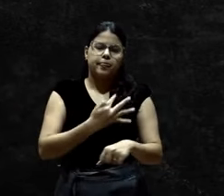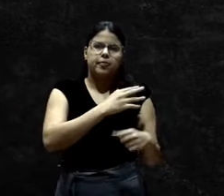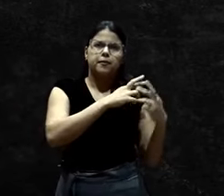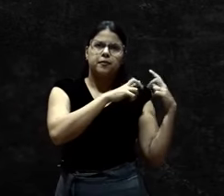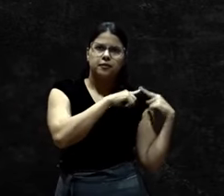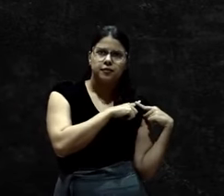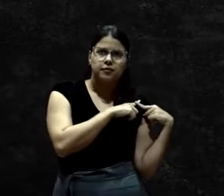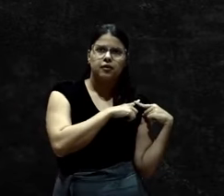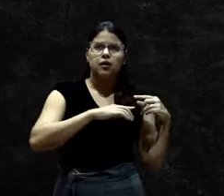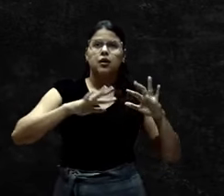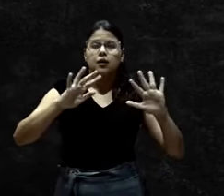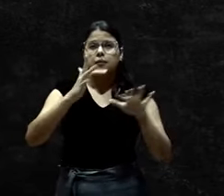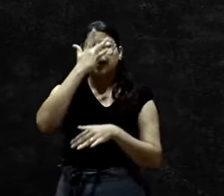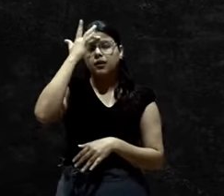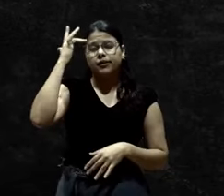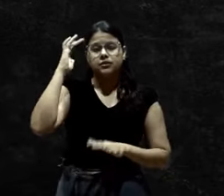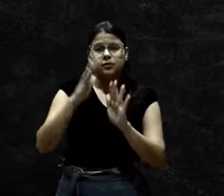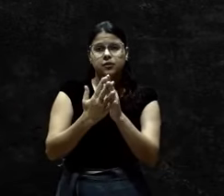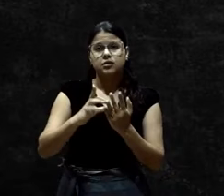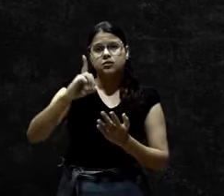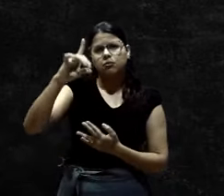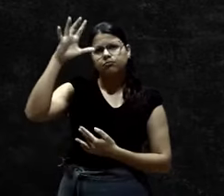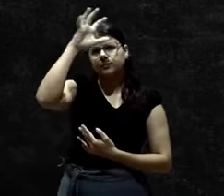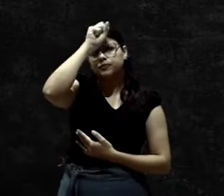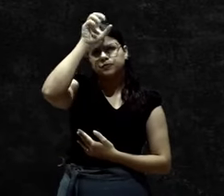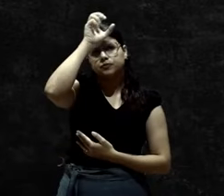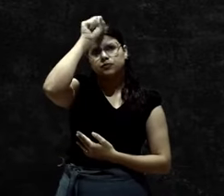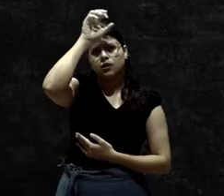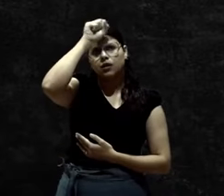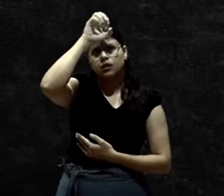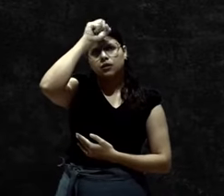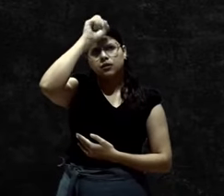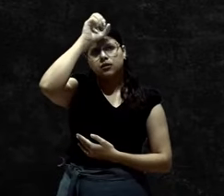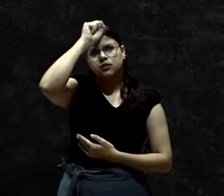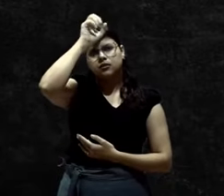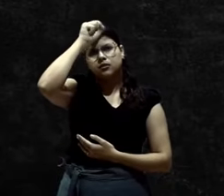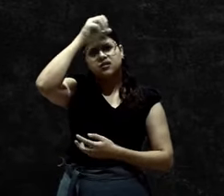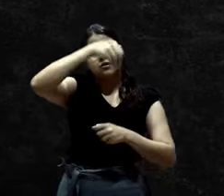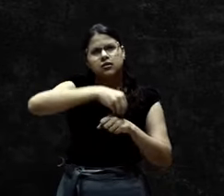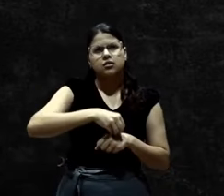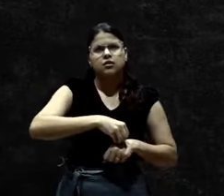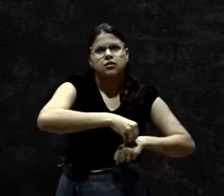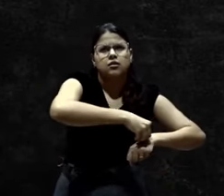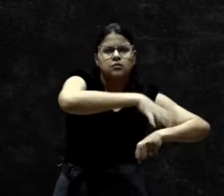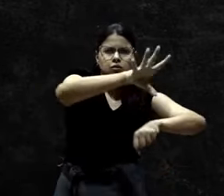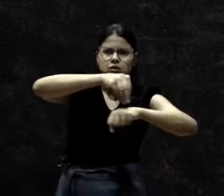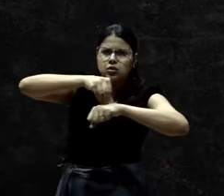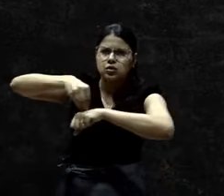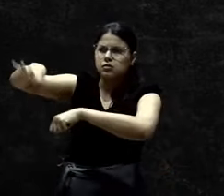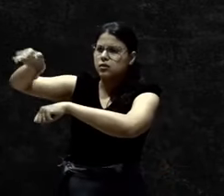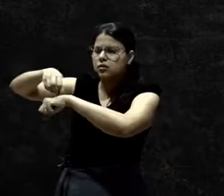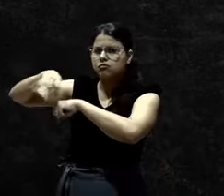Mas, aquele que está sendo instruído na palavra, compartilhe todas as coisas boas